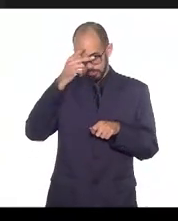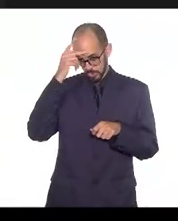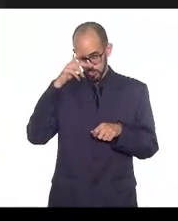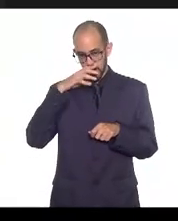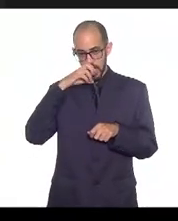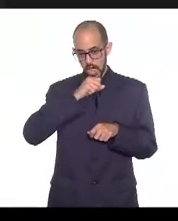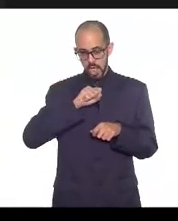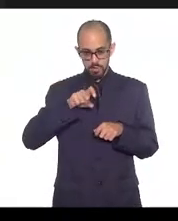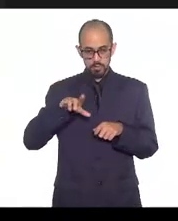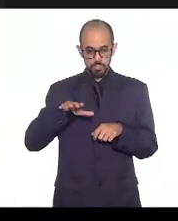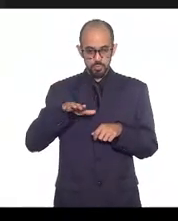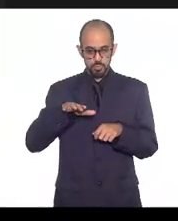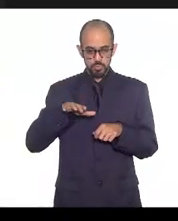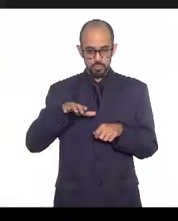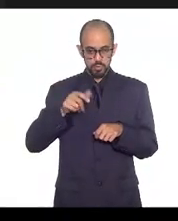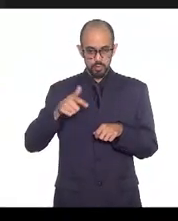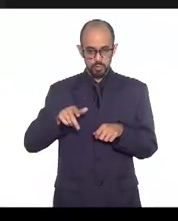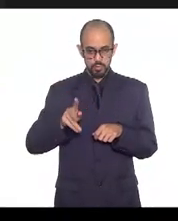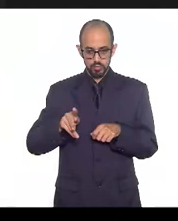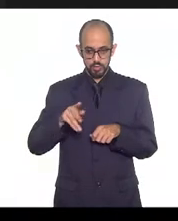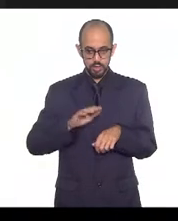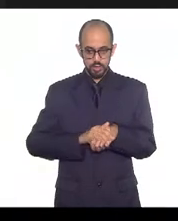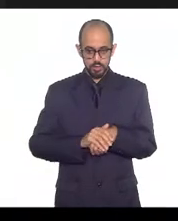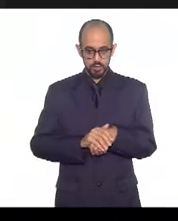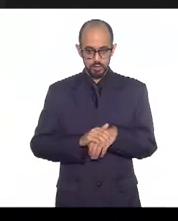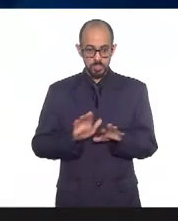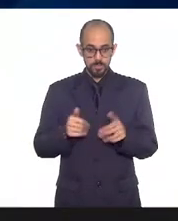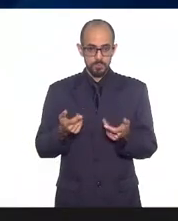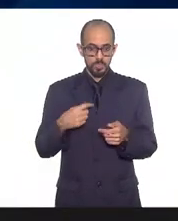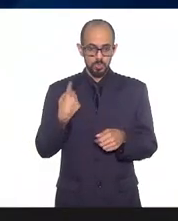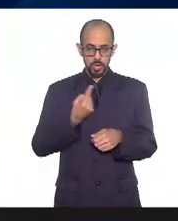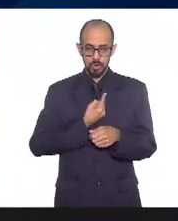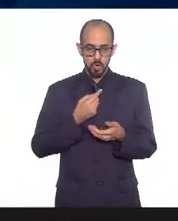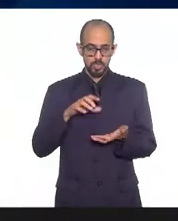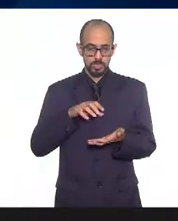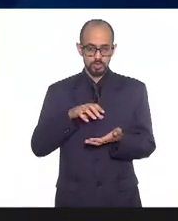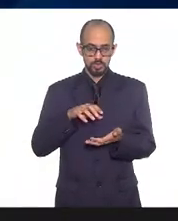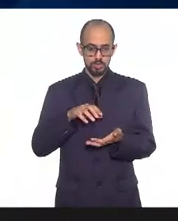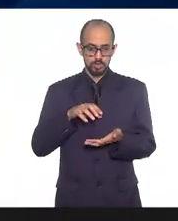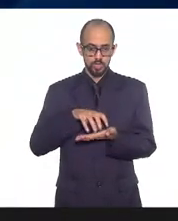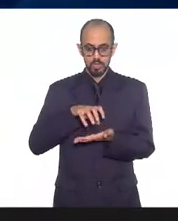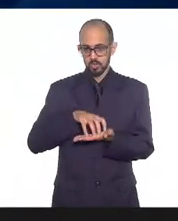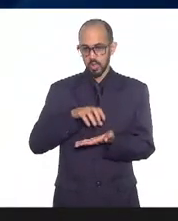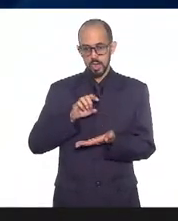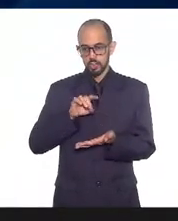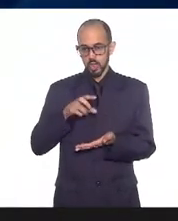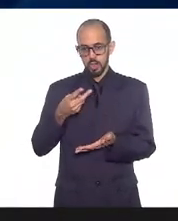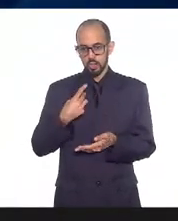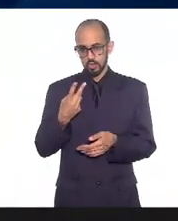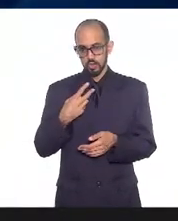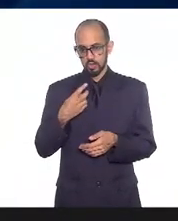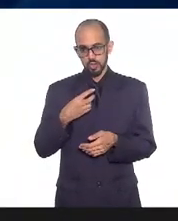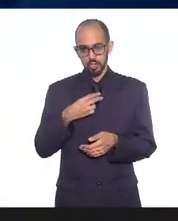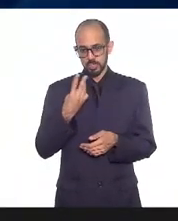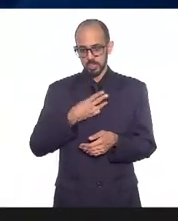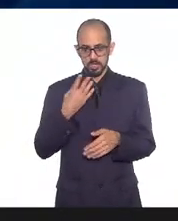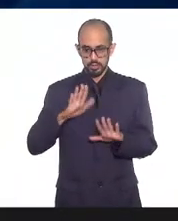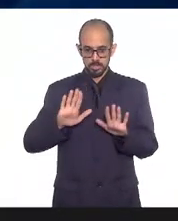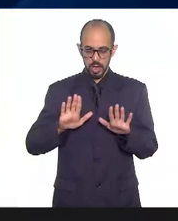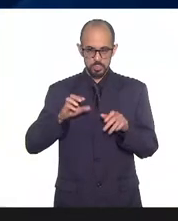rapidinho? Não, cara, da nossa parte eram só nós mesmos. Eu só complementar,